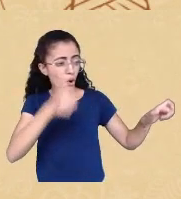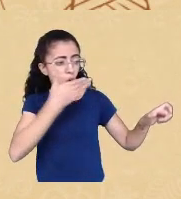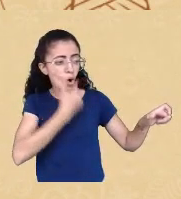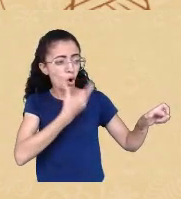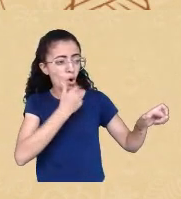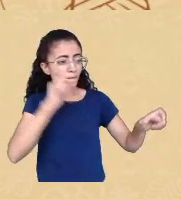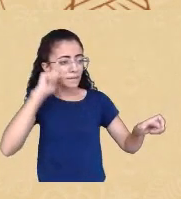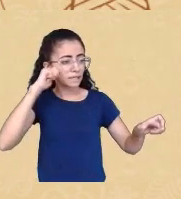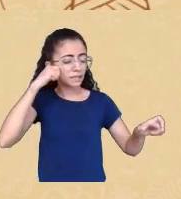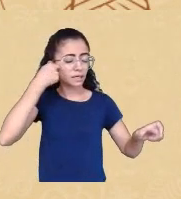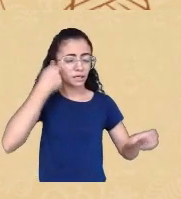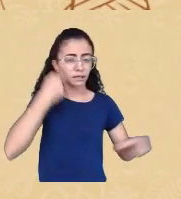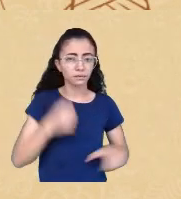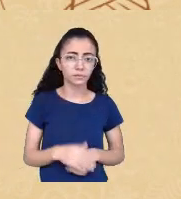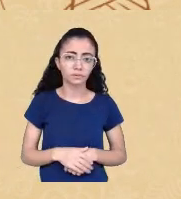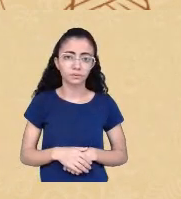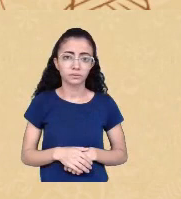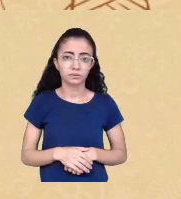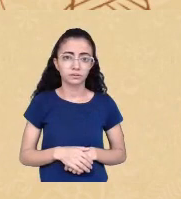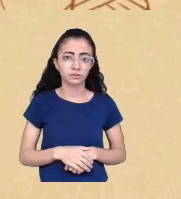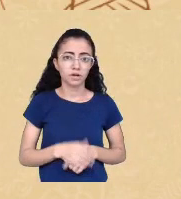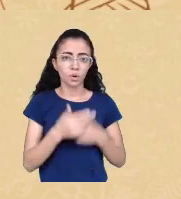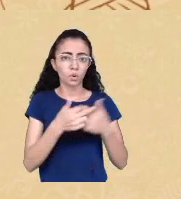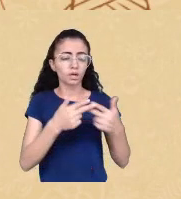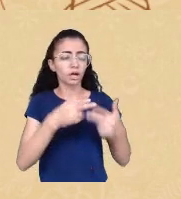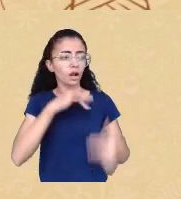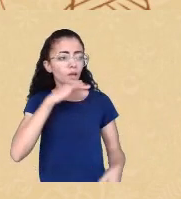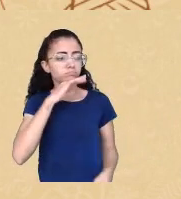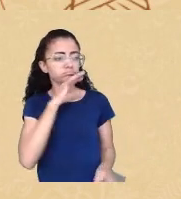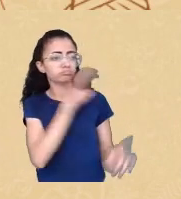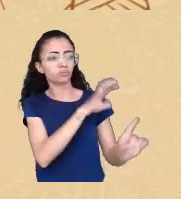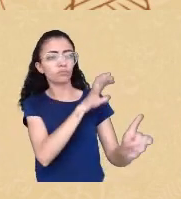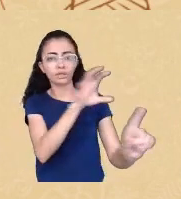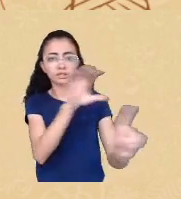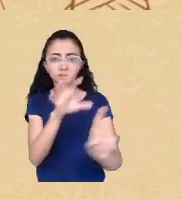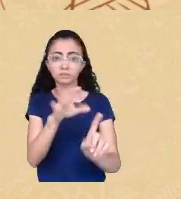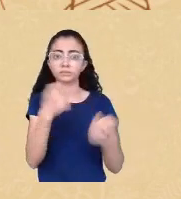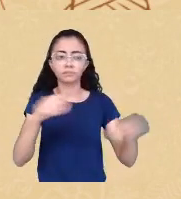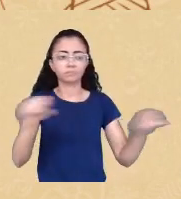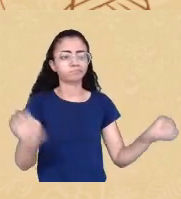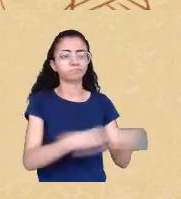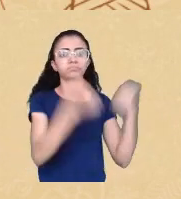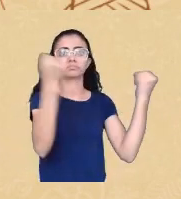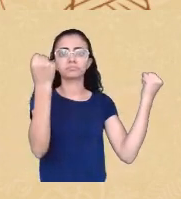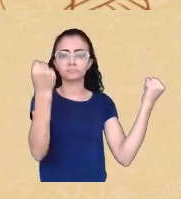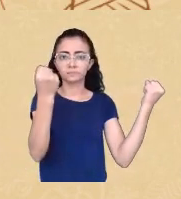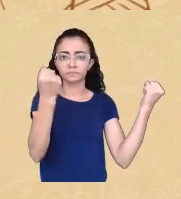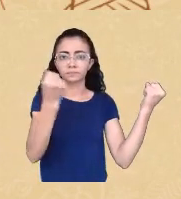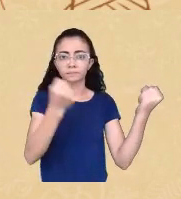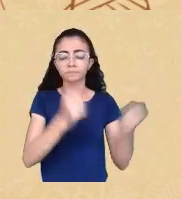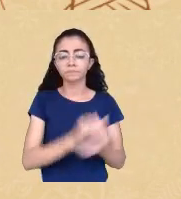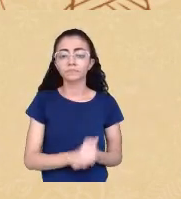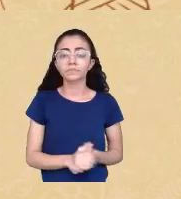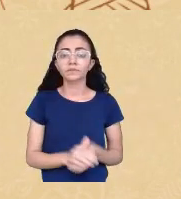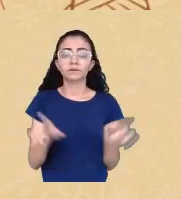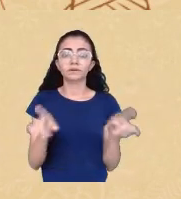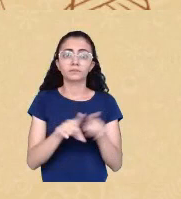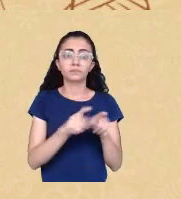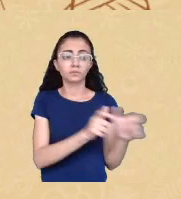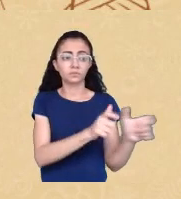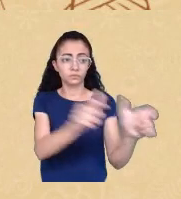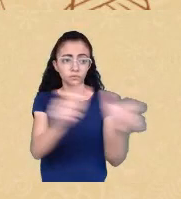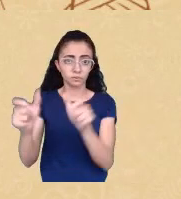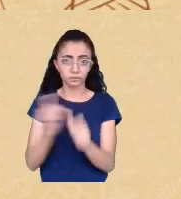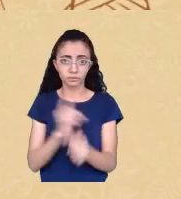negras tóxicas a gente precisa também romper com isso um lugar onde que as nossas crianças possam